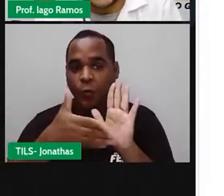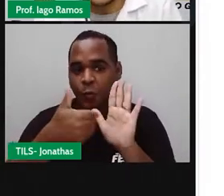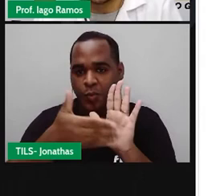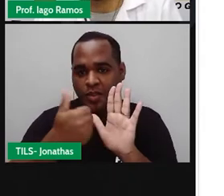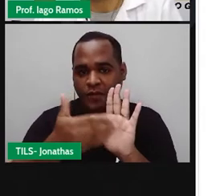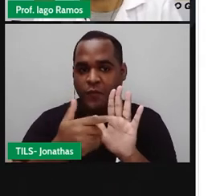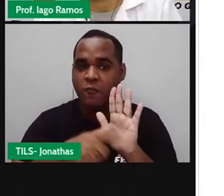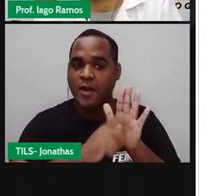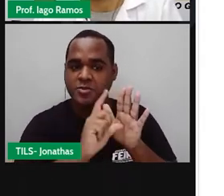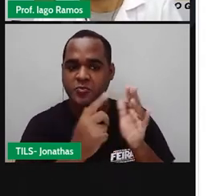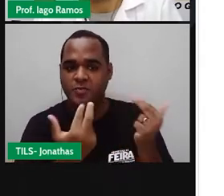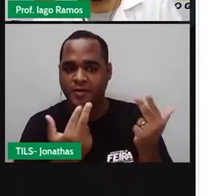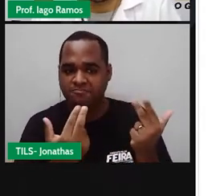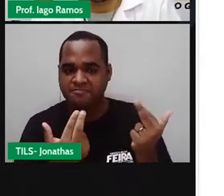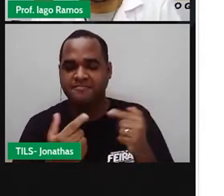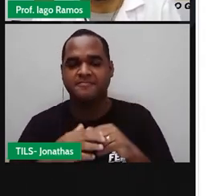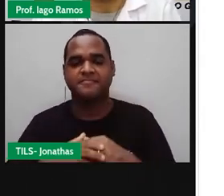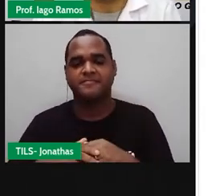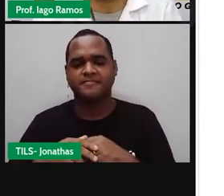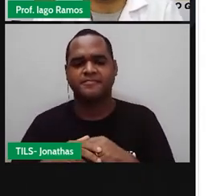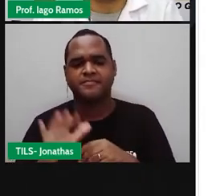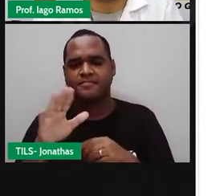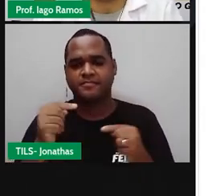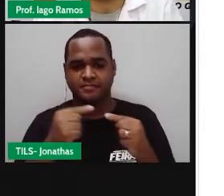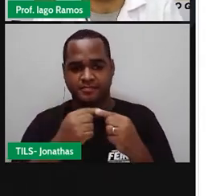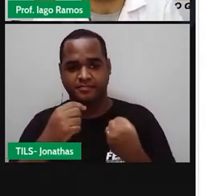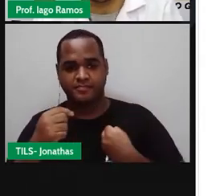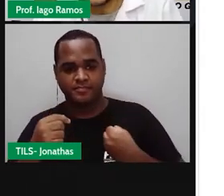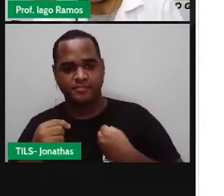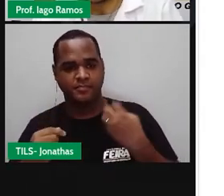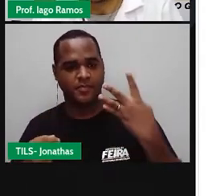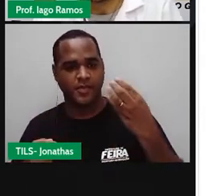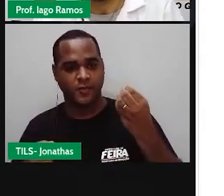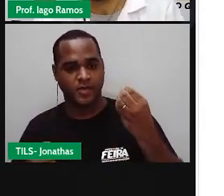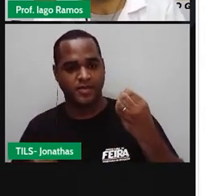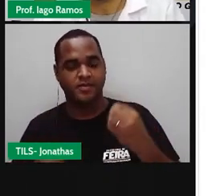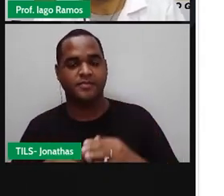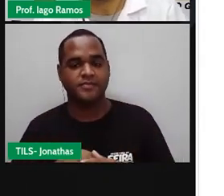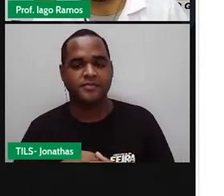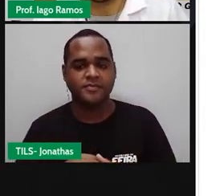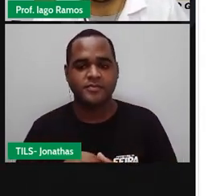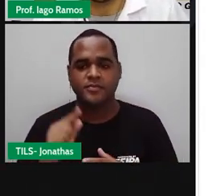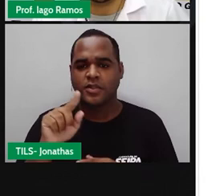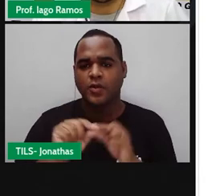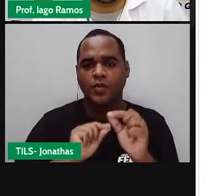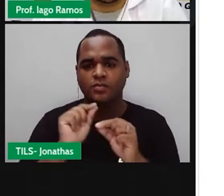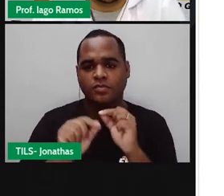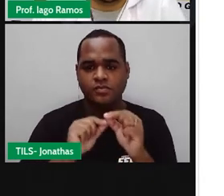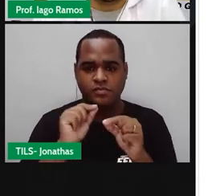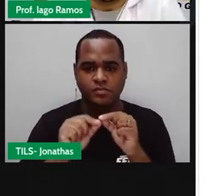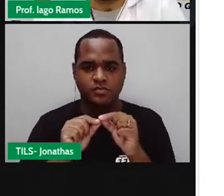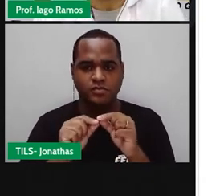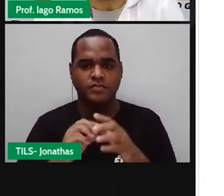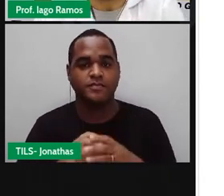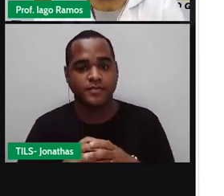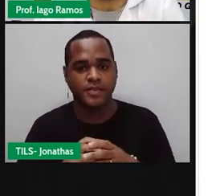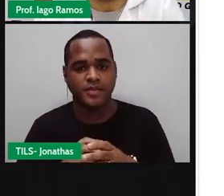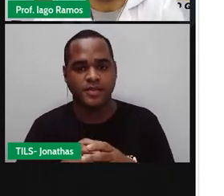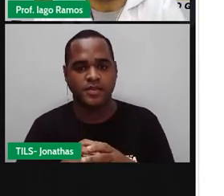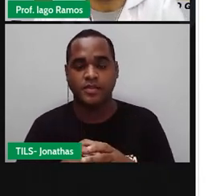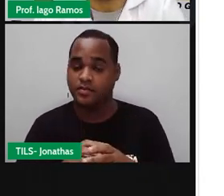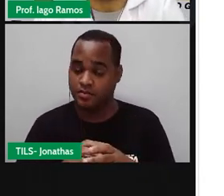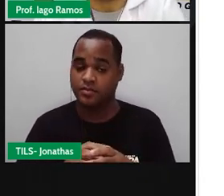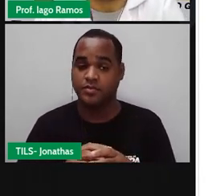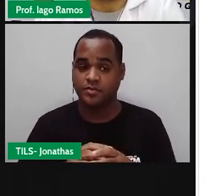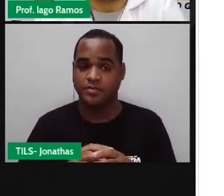didático de antes, certo? Só que na página 40, tá? Então, o que é que tem aqui? É retratado